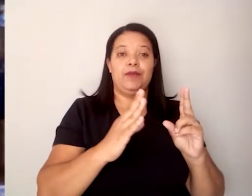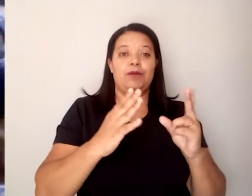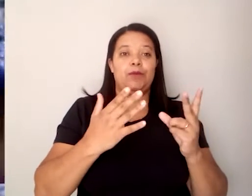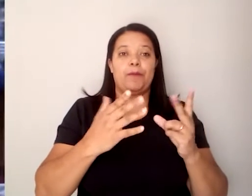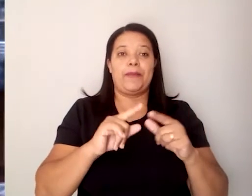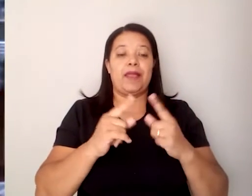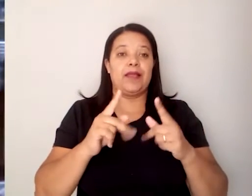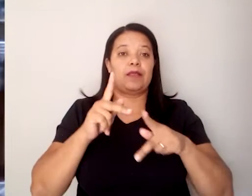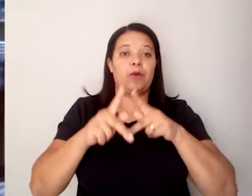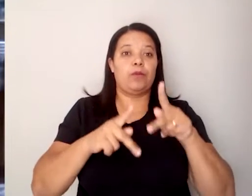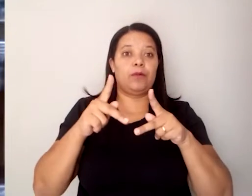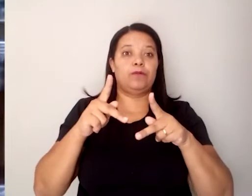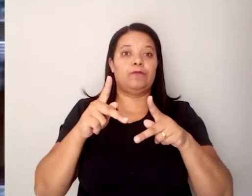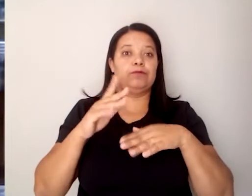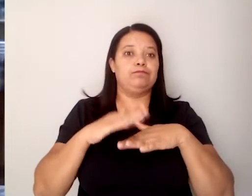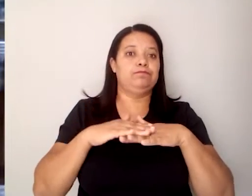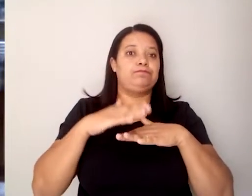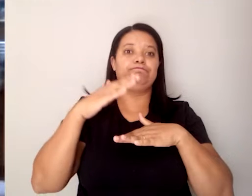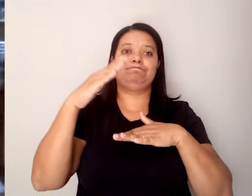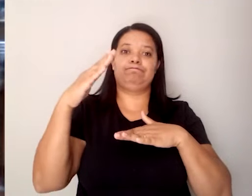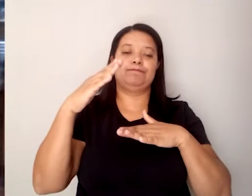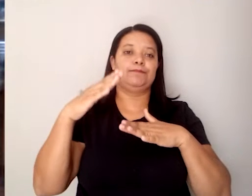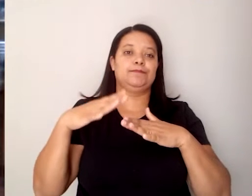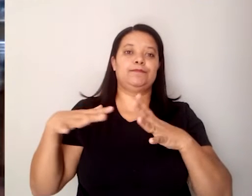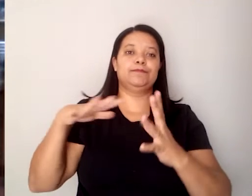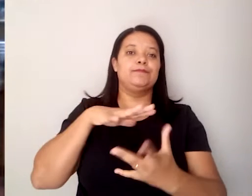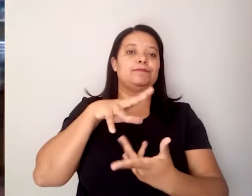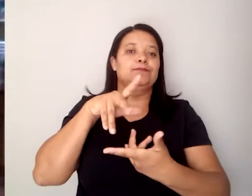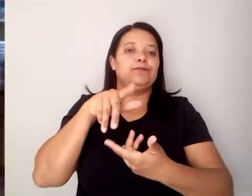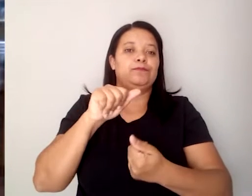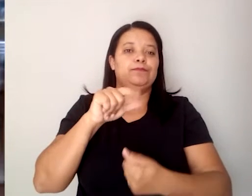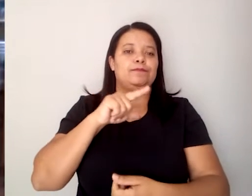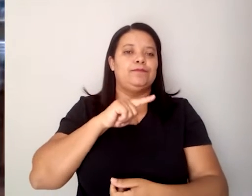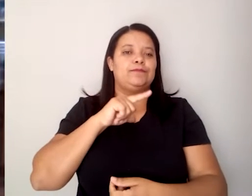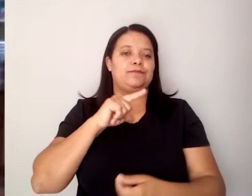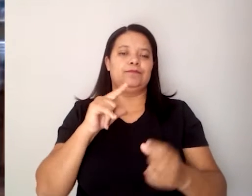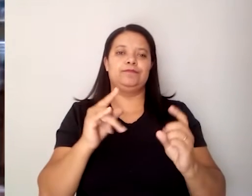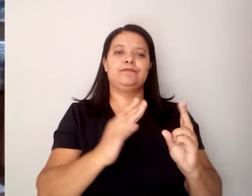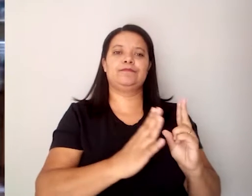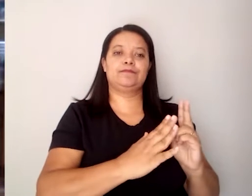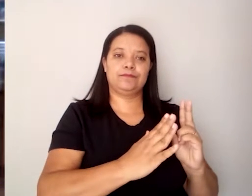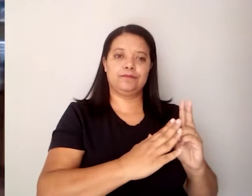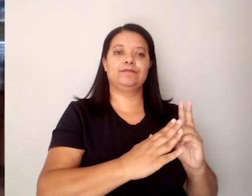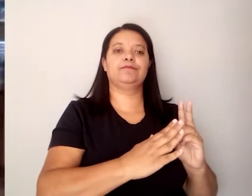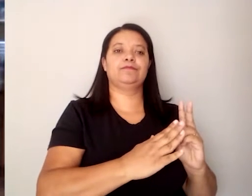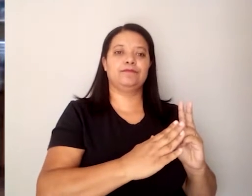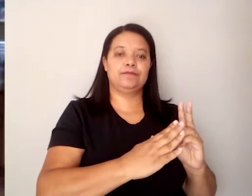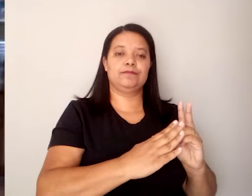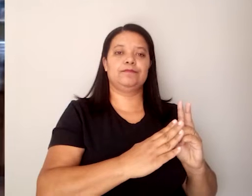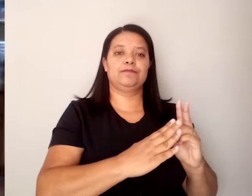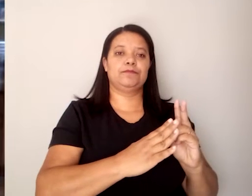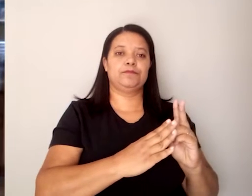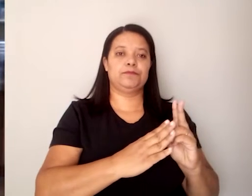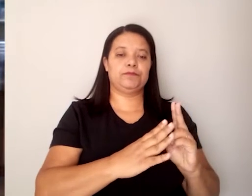Qualquer termo vira clichê também. Qualquer termo, ele é esvaziado do seu